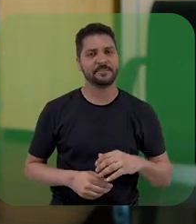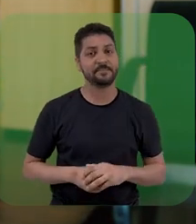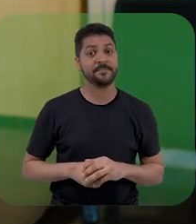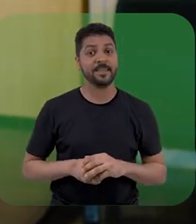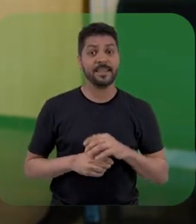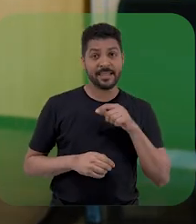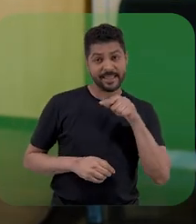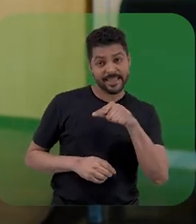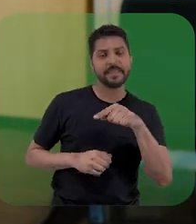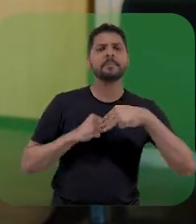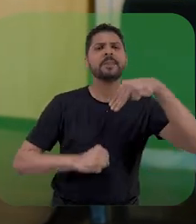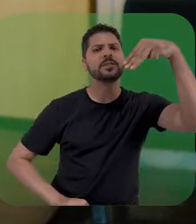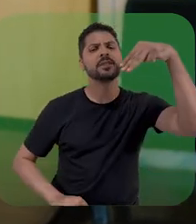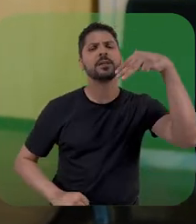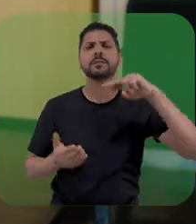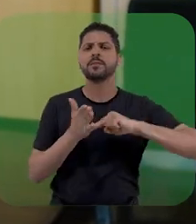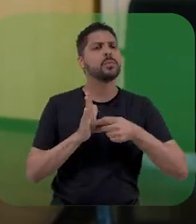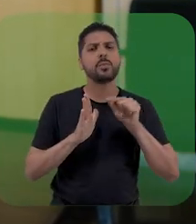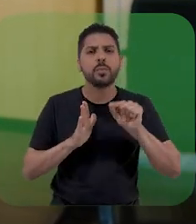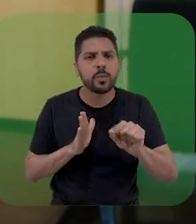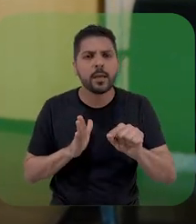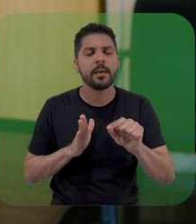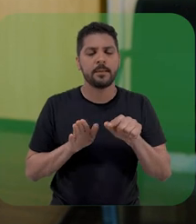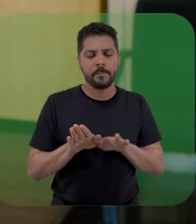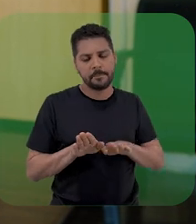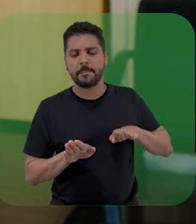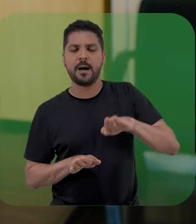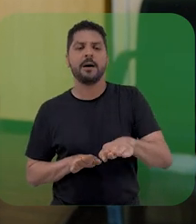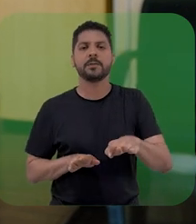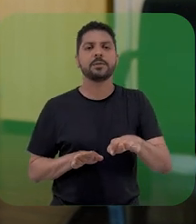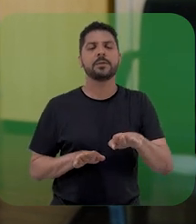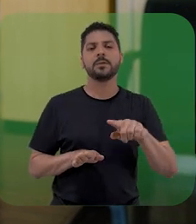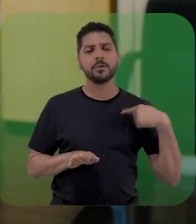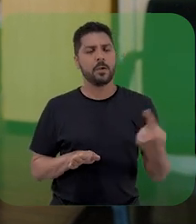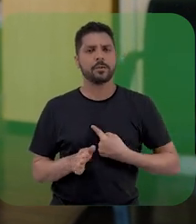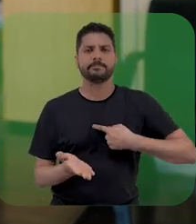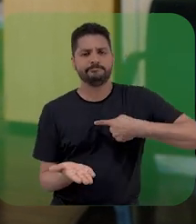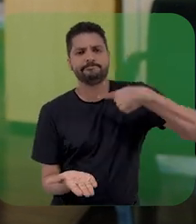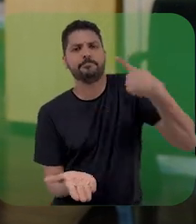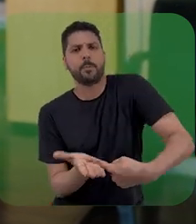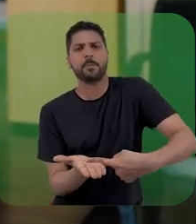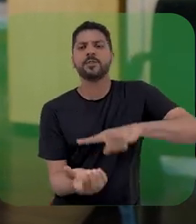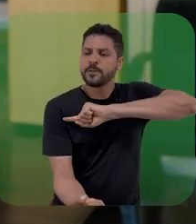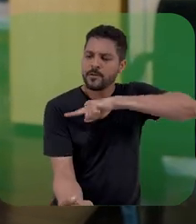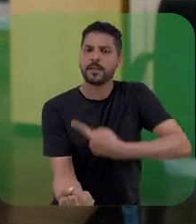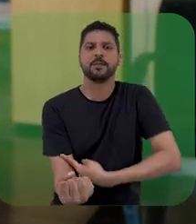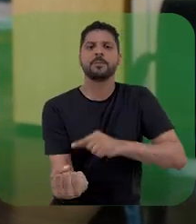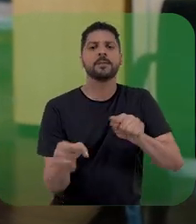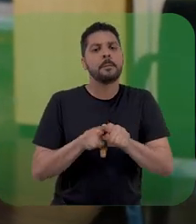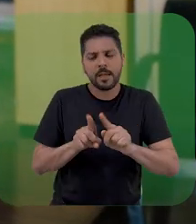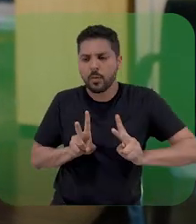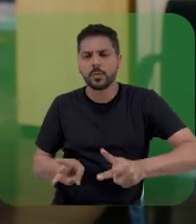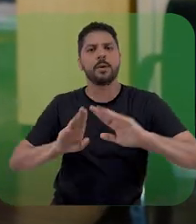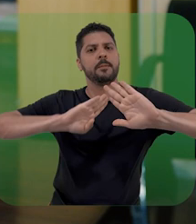instituição. Com essa iniciativa, nós damos mais um passo em direção ao fortalecimento do nosso compromisso com a excelência